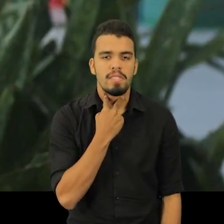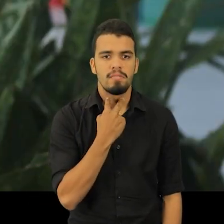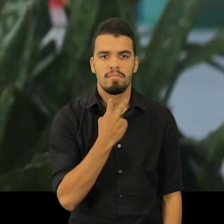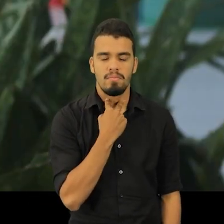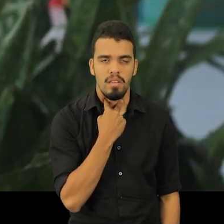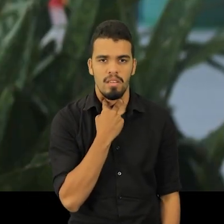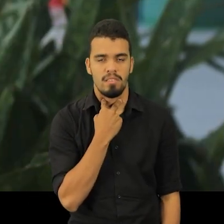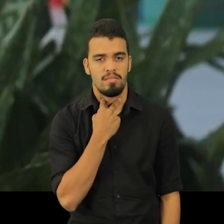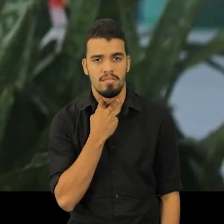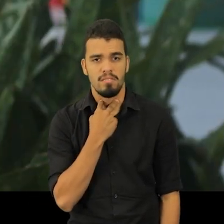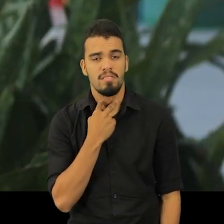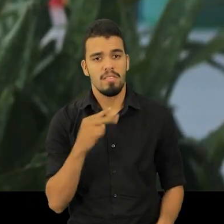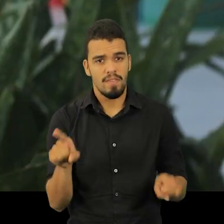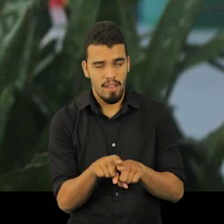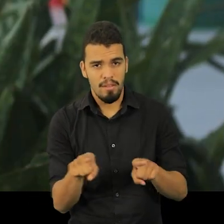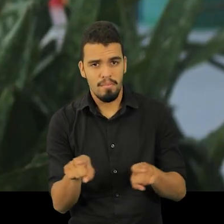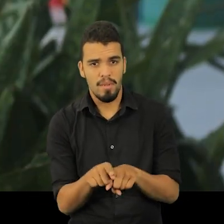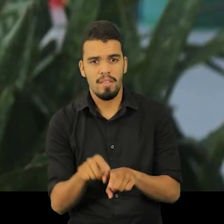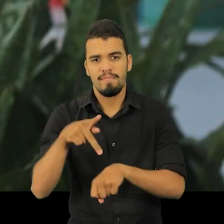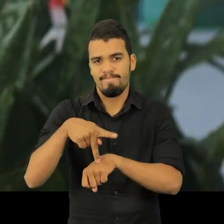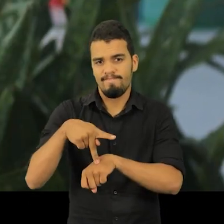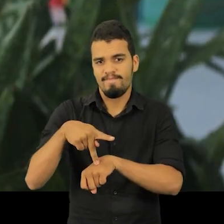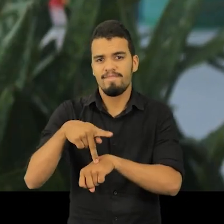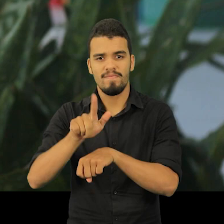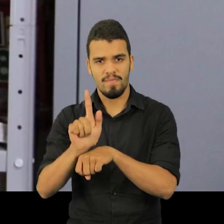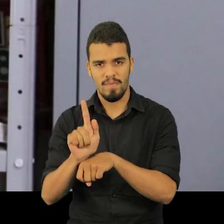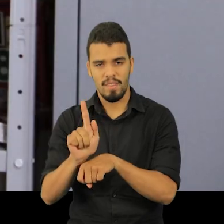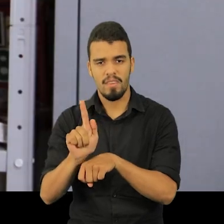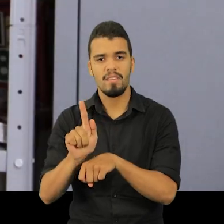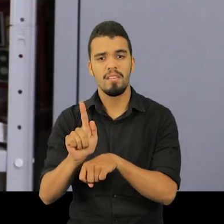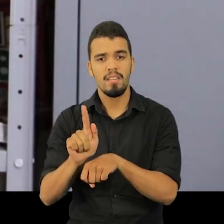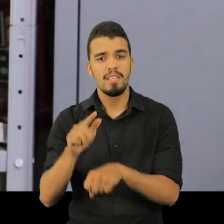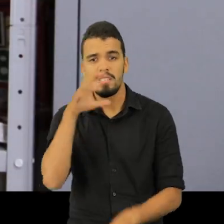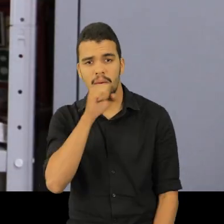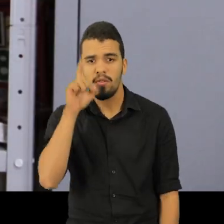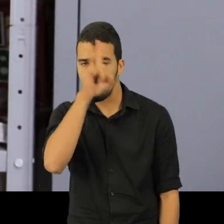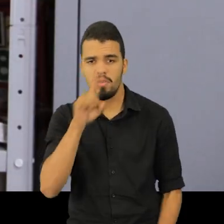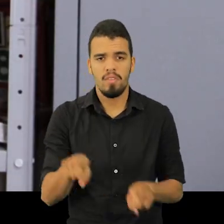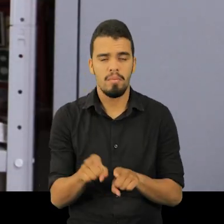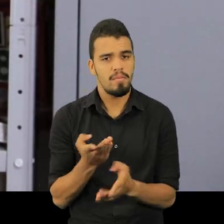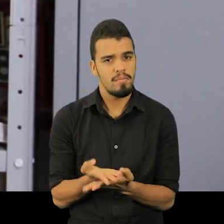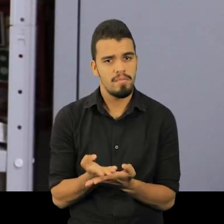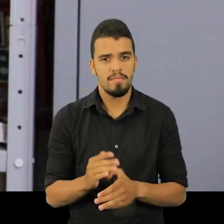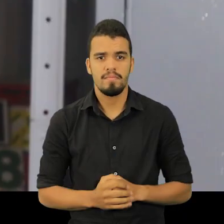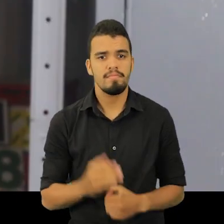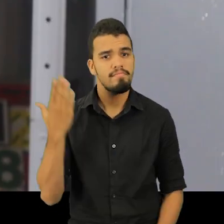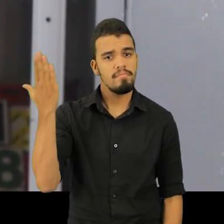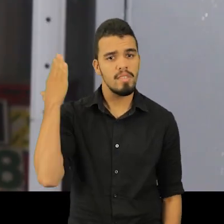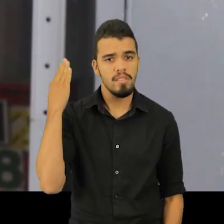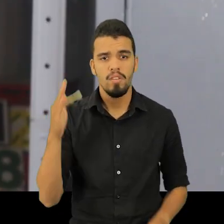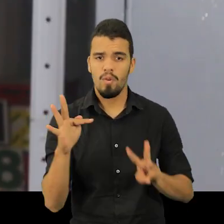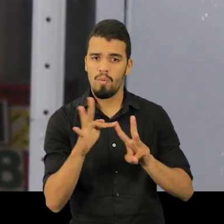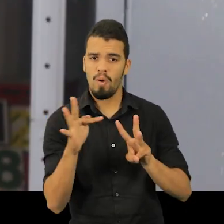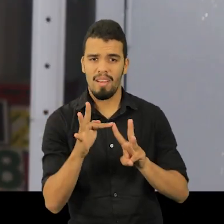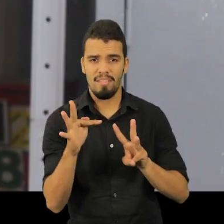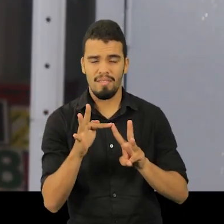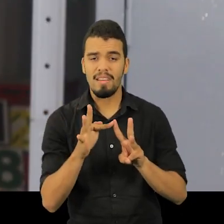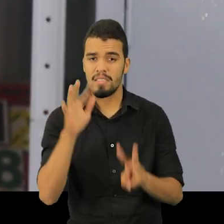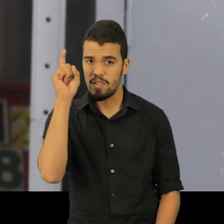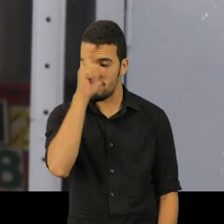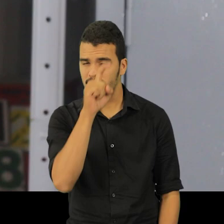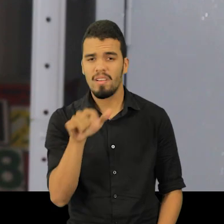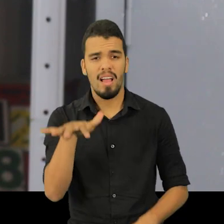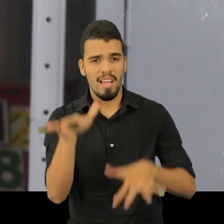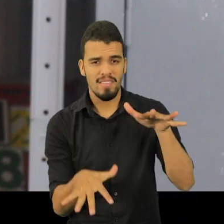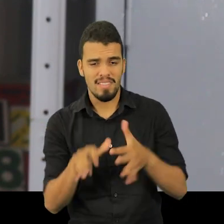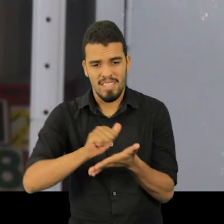isso tudo. E, ao mesmo tempo, eu tinha terminado, estava fazendo pós-graduação também, final de semana. Na época, a internet, o Wi-Fi não era tão fácil. Muitas vezes, eu tinha dificuldade de